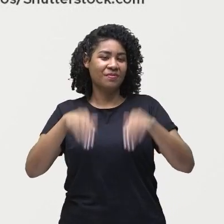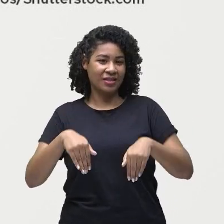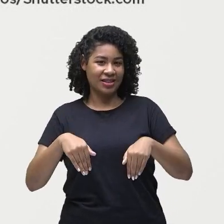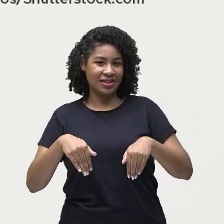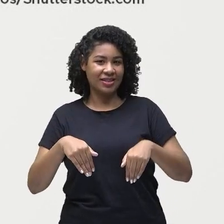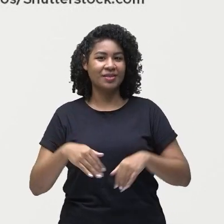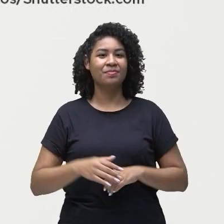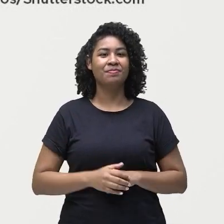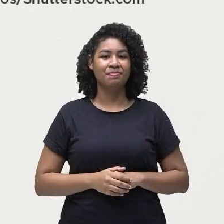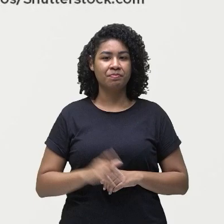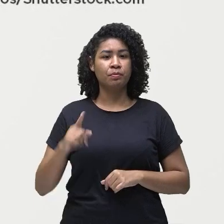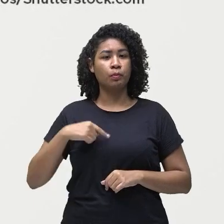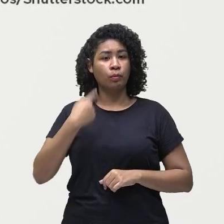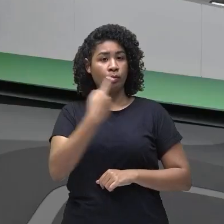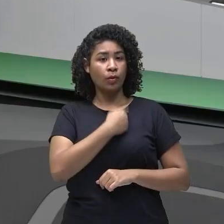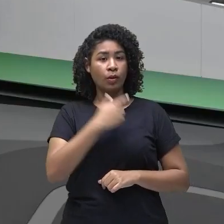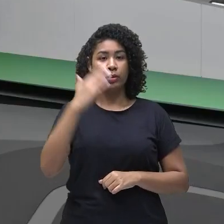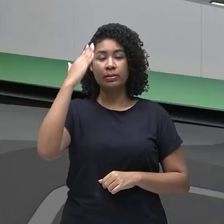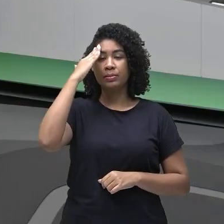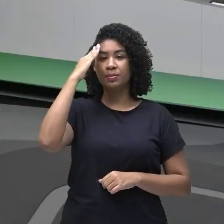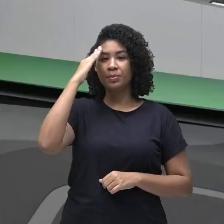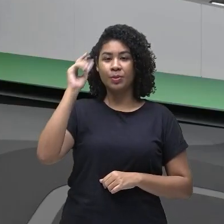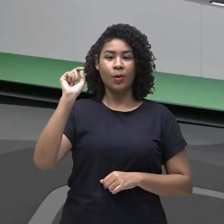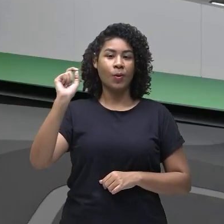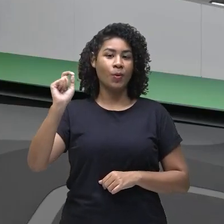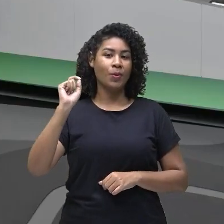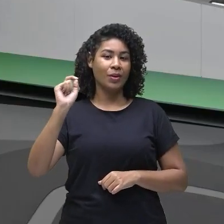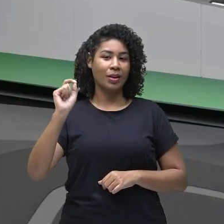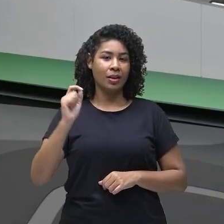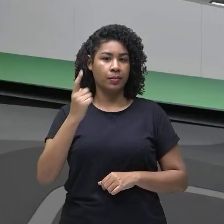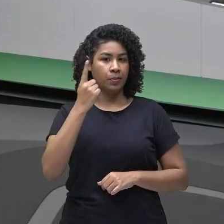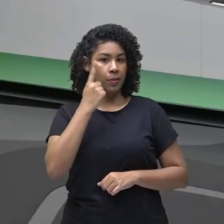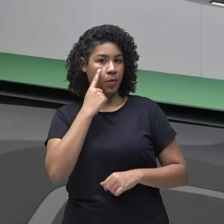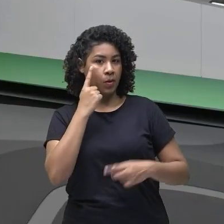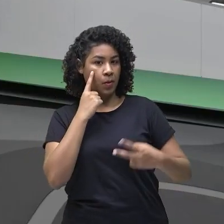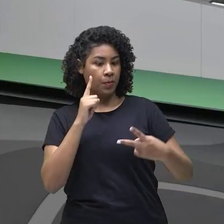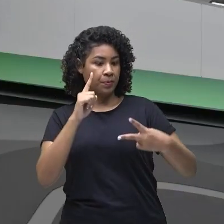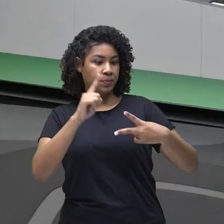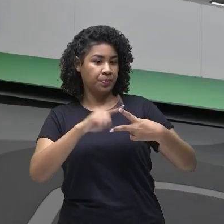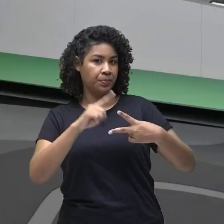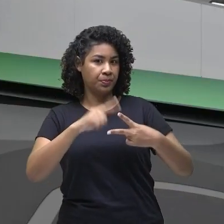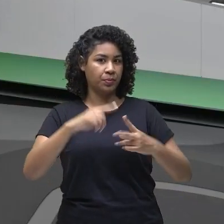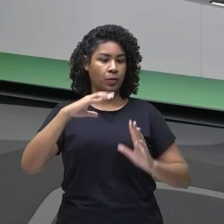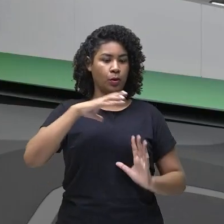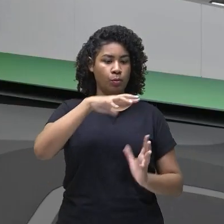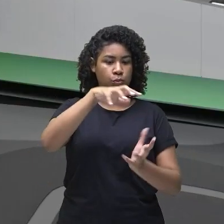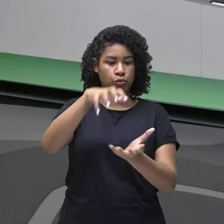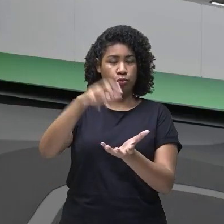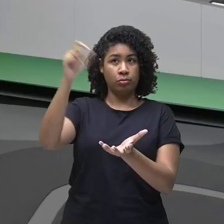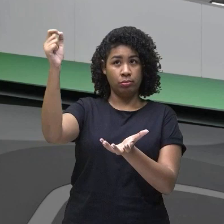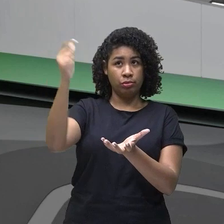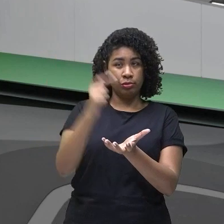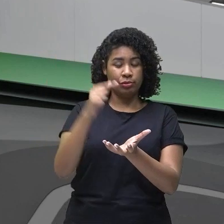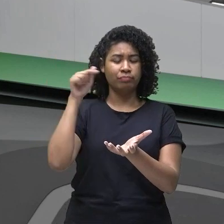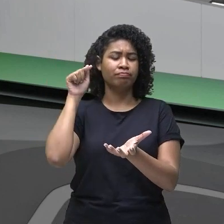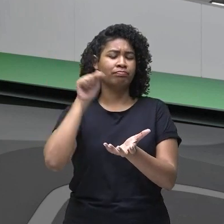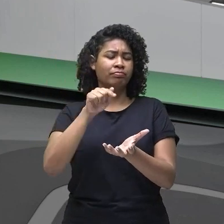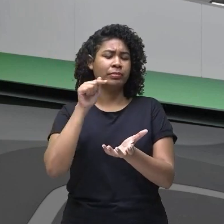sabendo que efeito estufa é um fenômeno natural